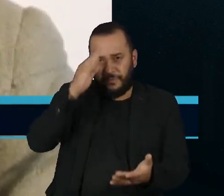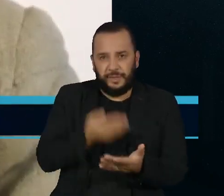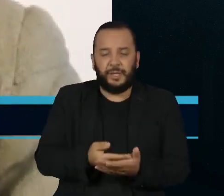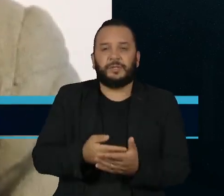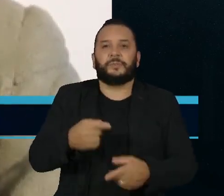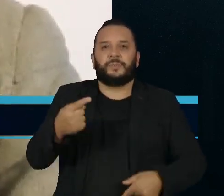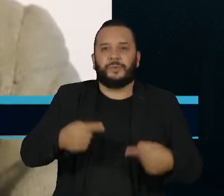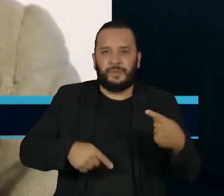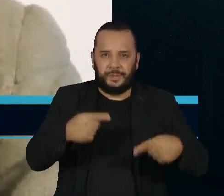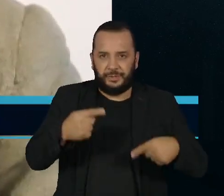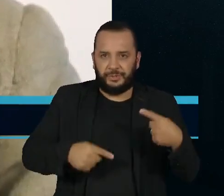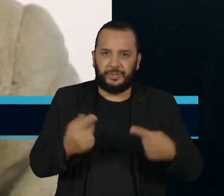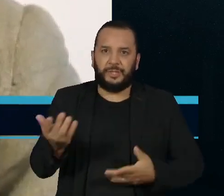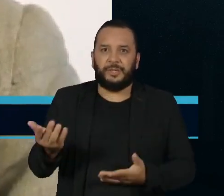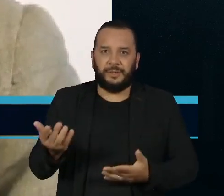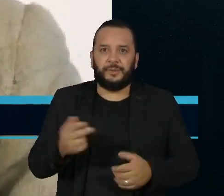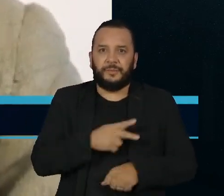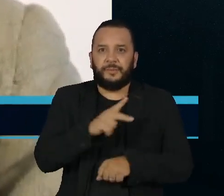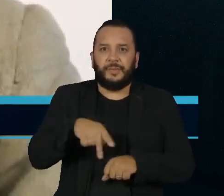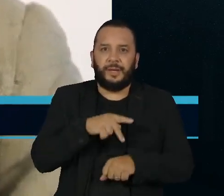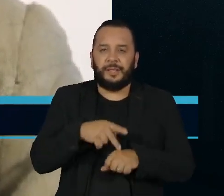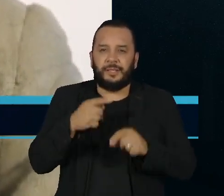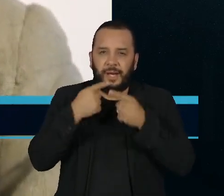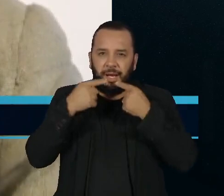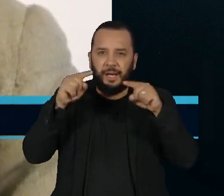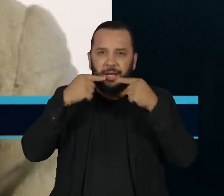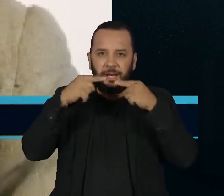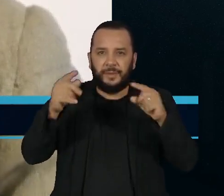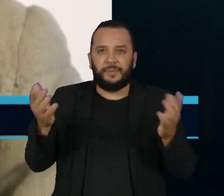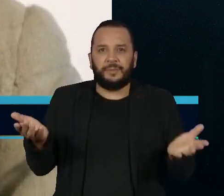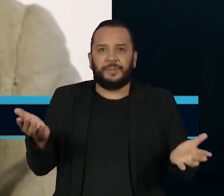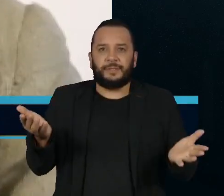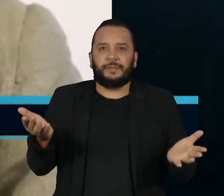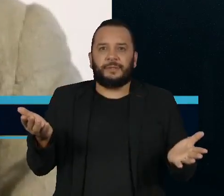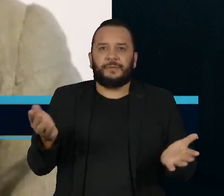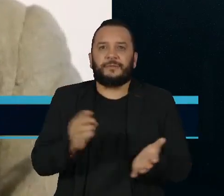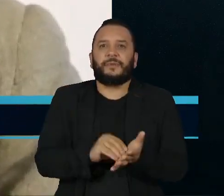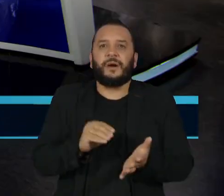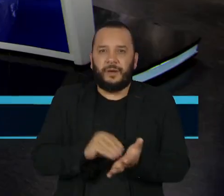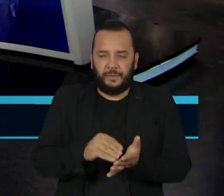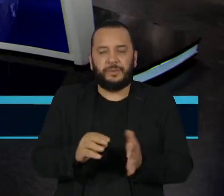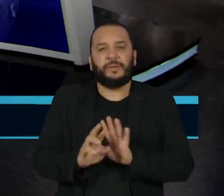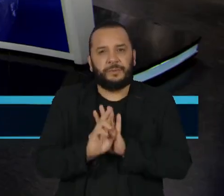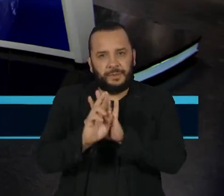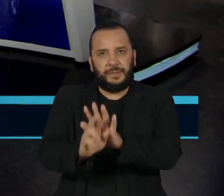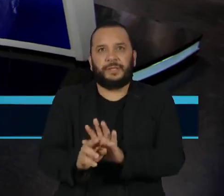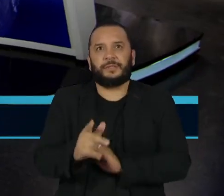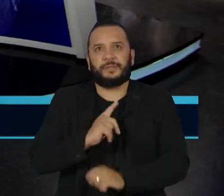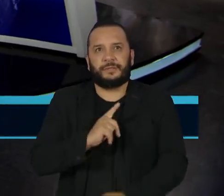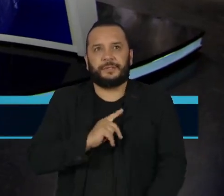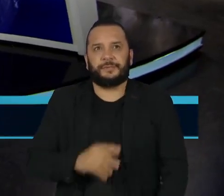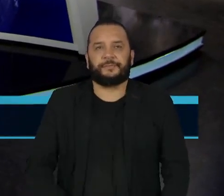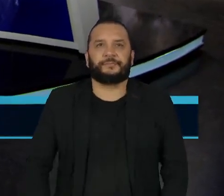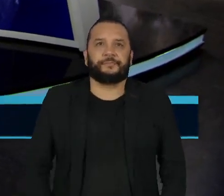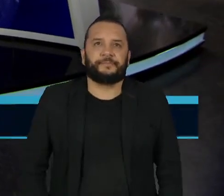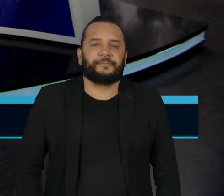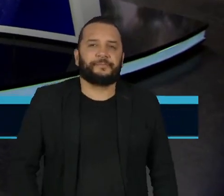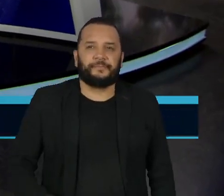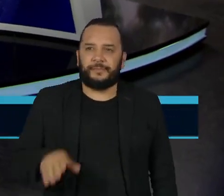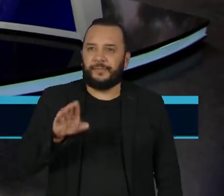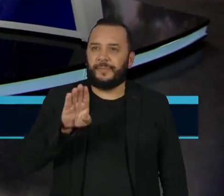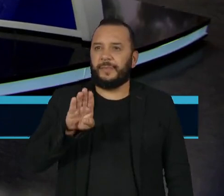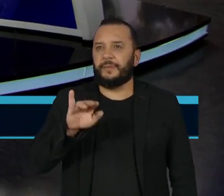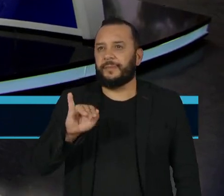democrática que o país reclama e que a Corte precisa ter. Bianca, quais são os